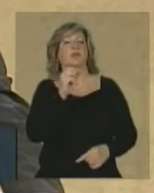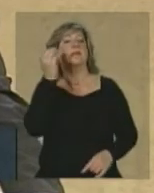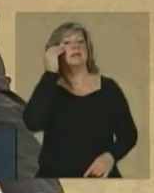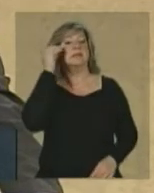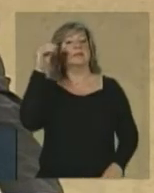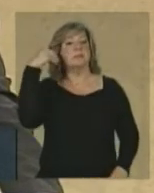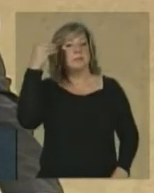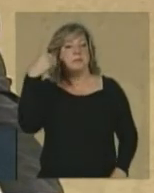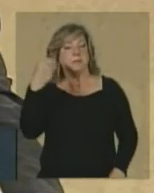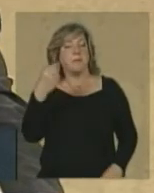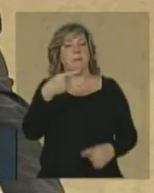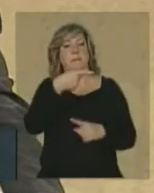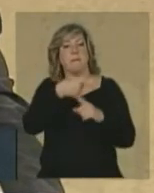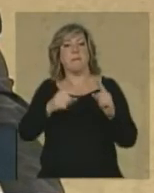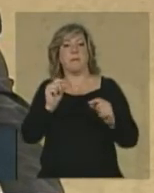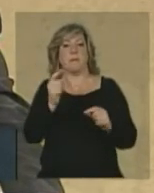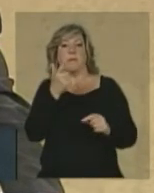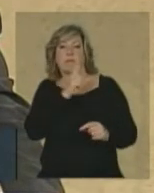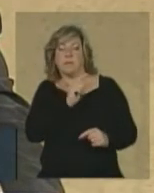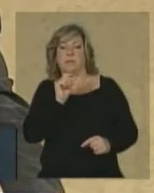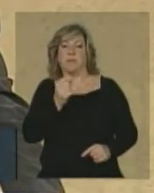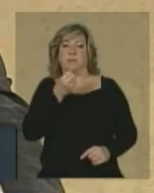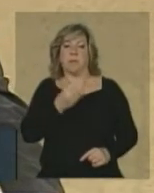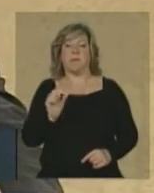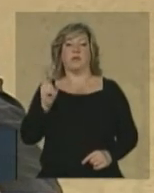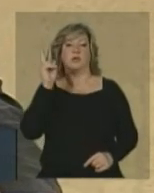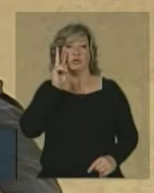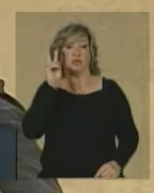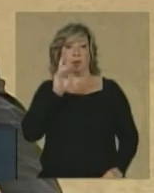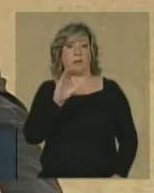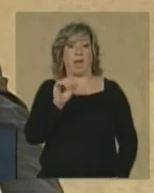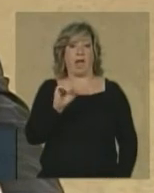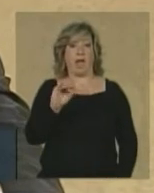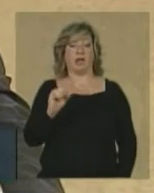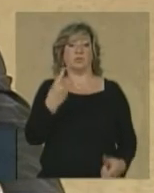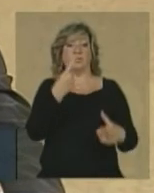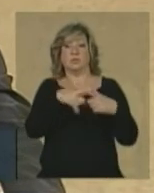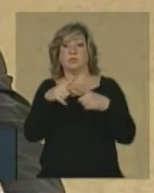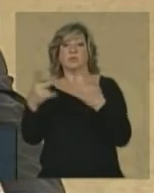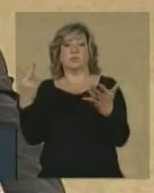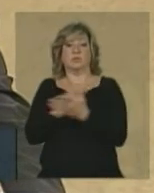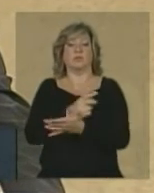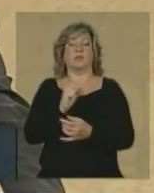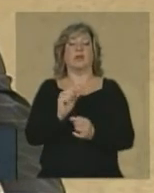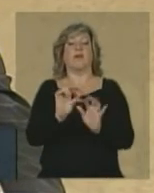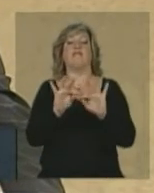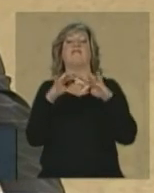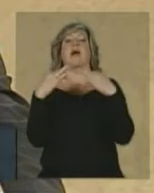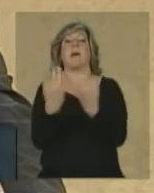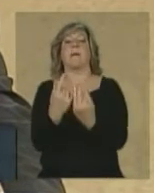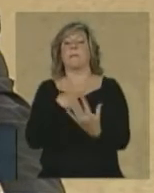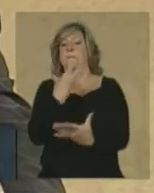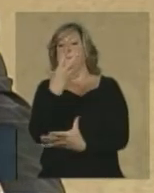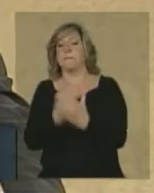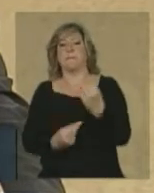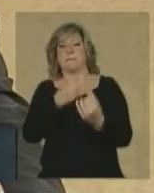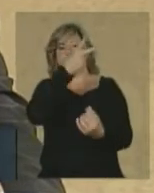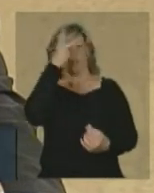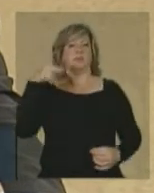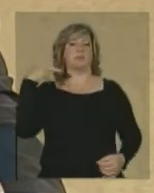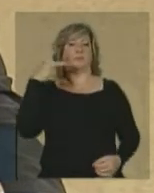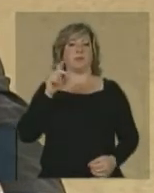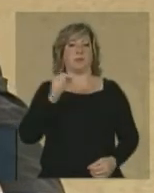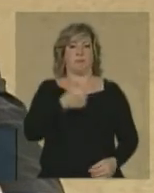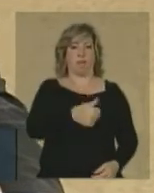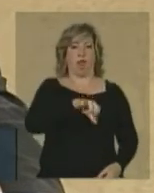parcialmente exitosa em relação aos casos de reparação aos familiares de mortes desaparecidos políticos durante o período de